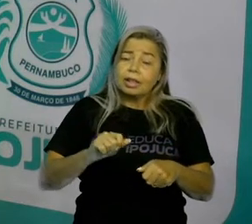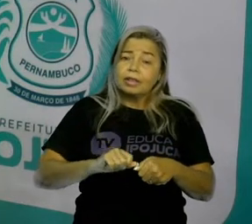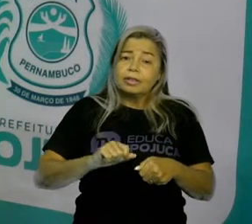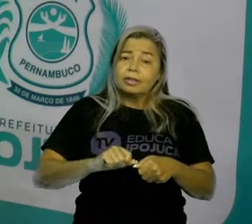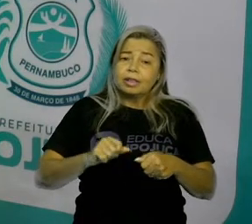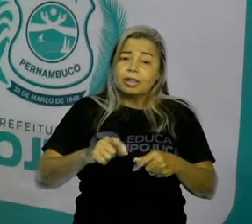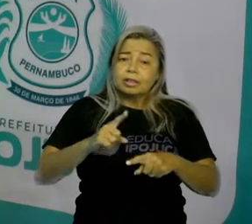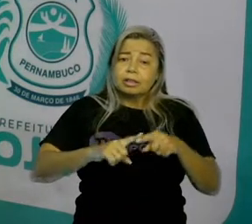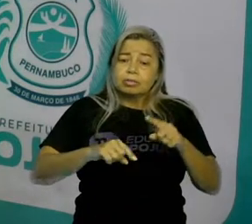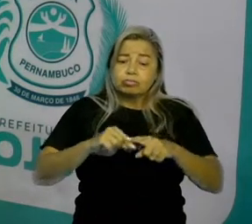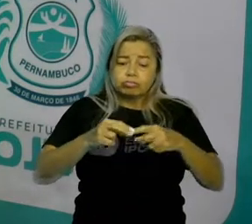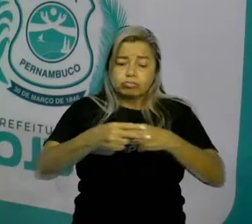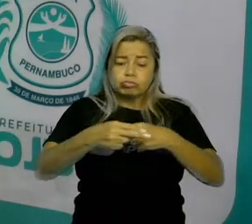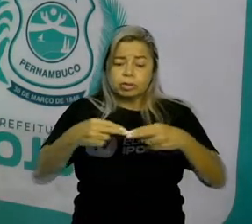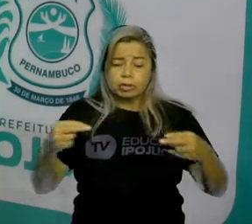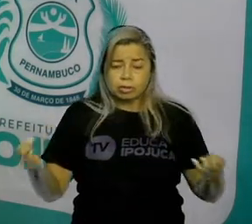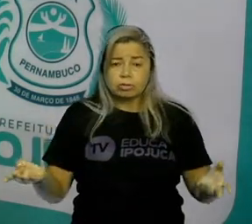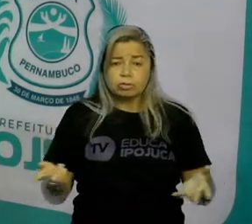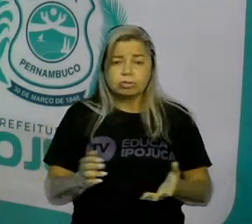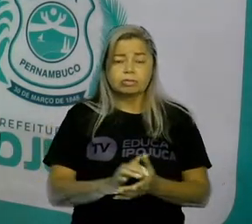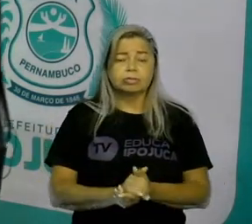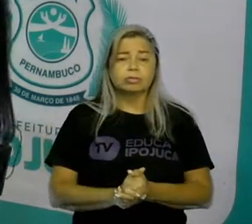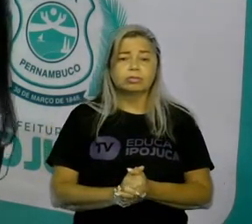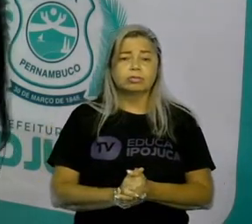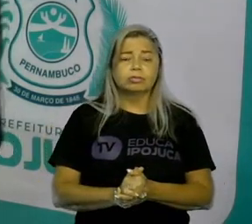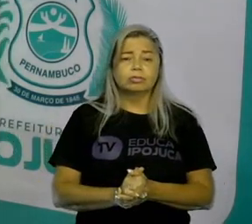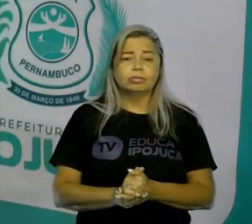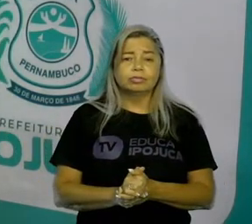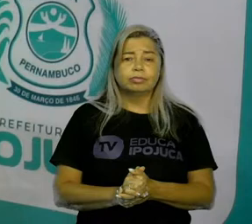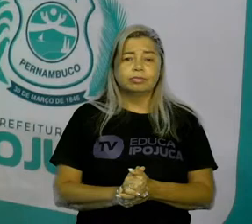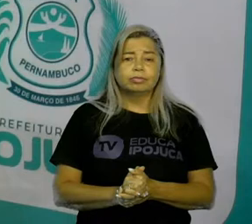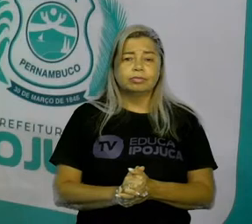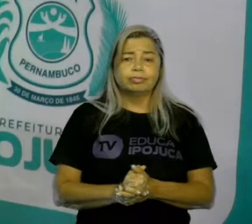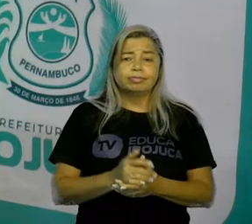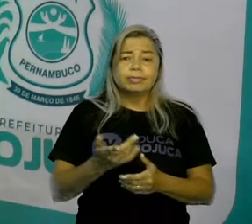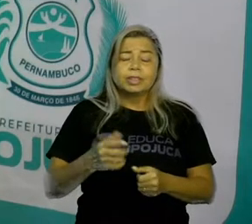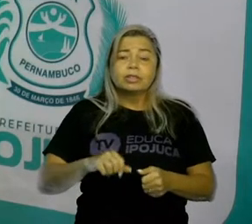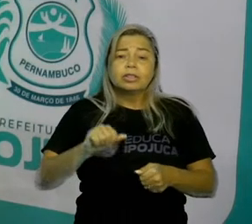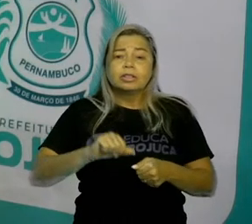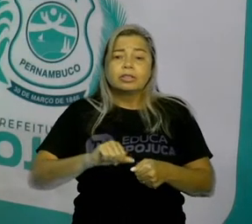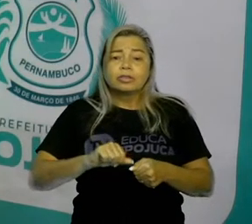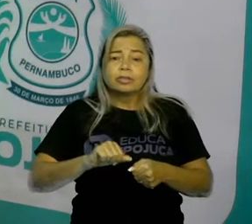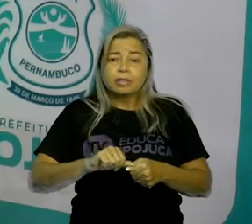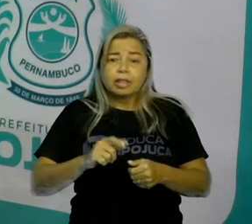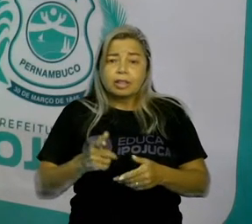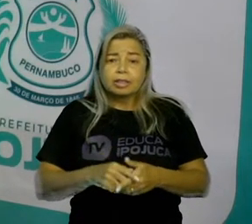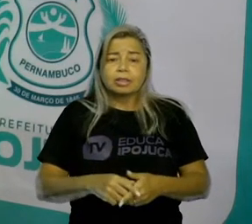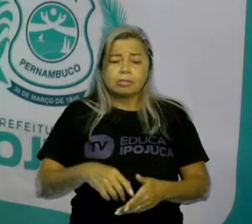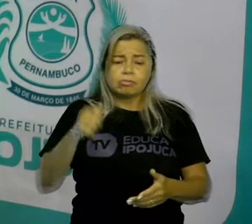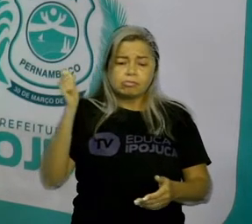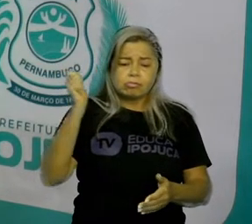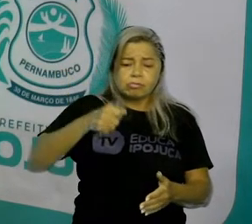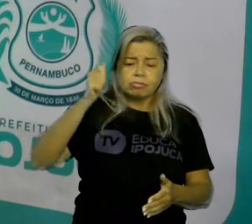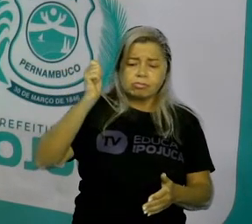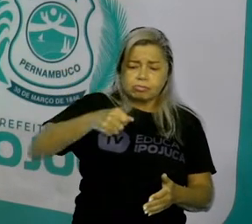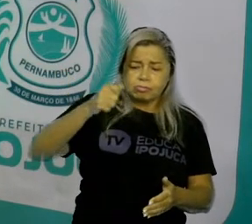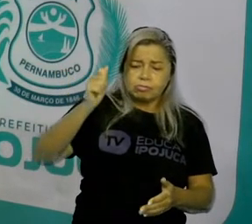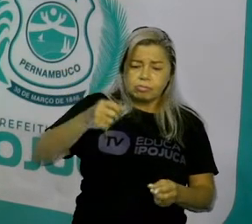ferramentas. Vamos ver aqui, ó. Criavam instrumentos como machados,